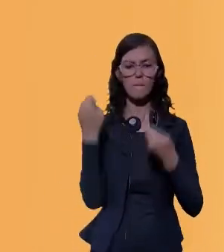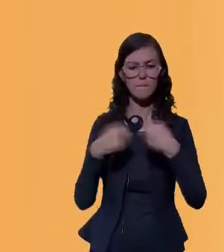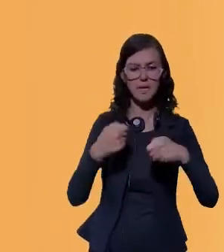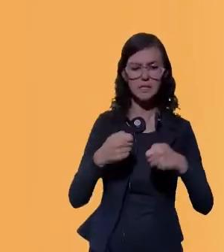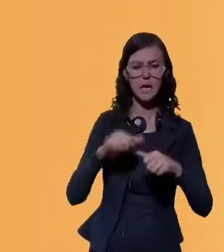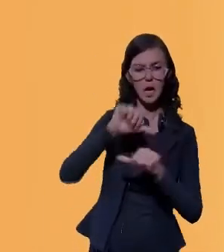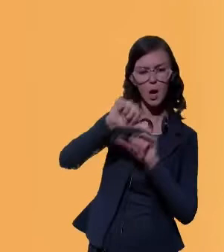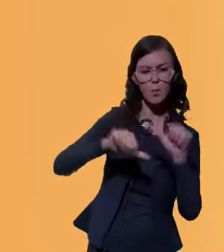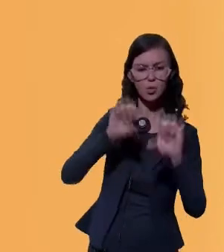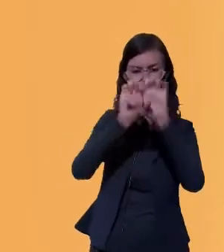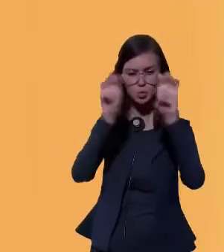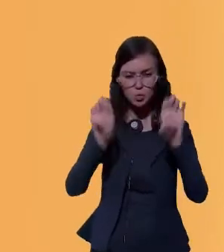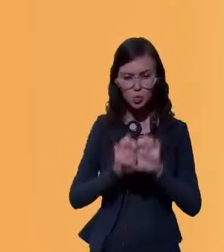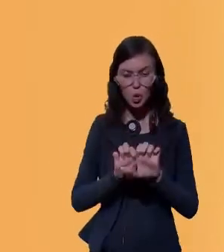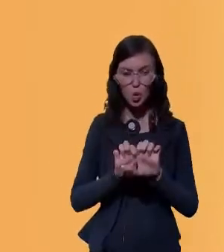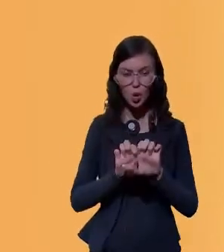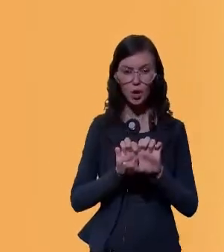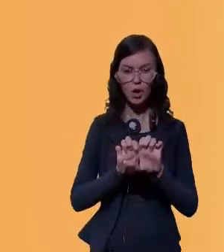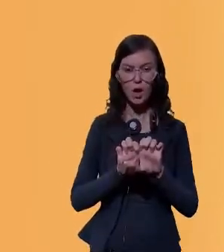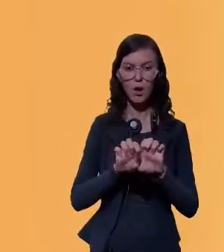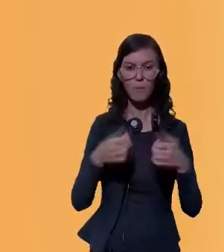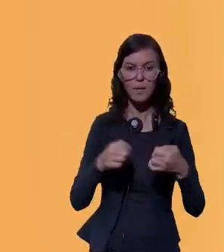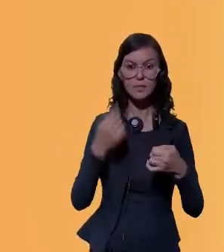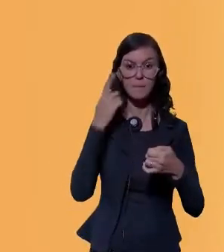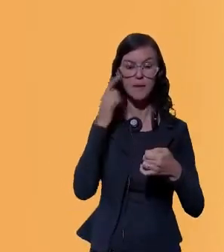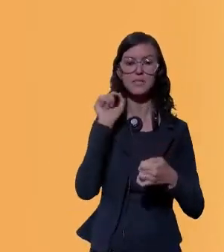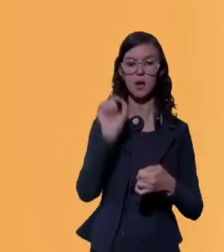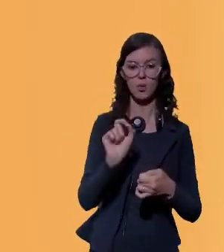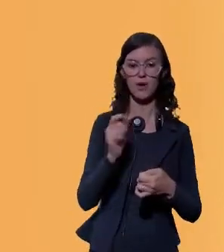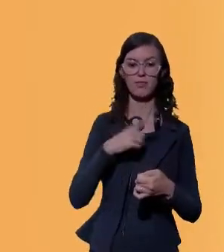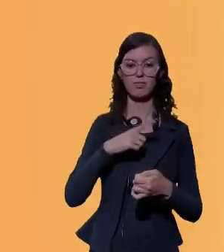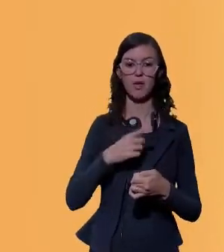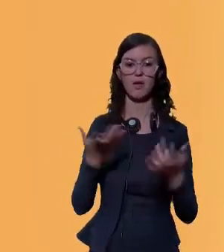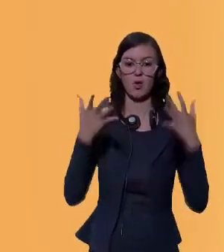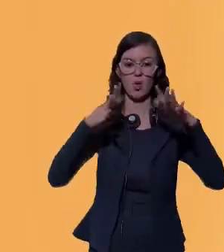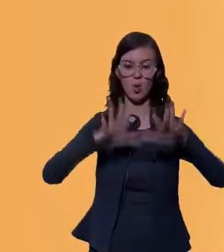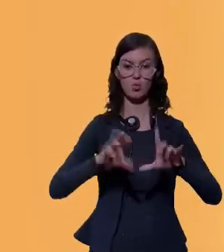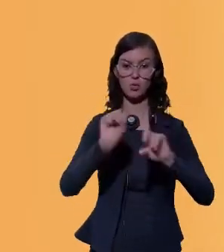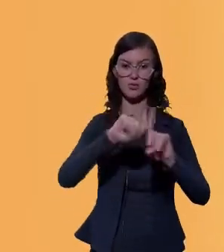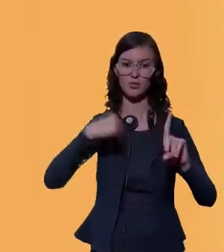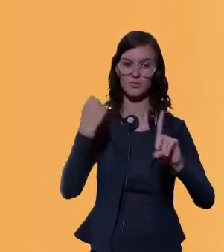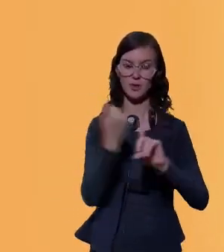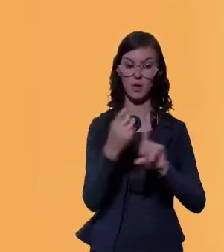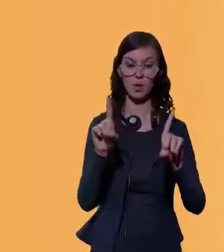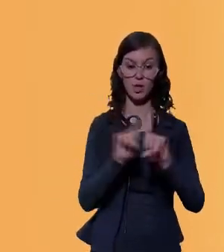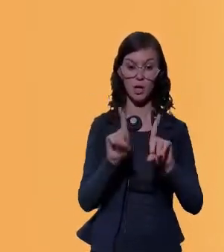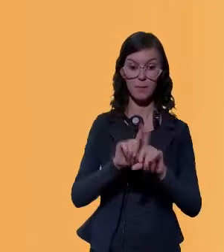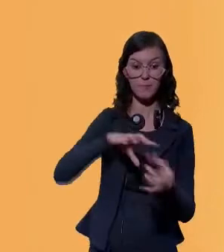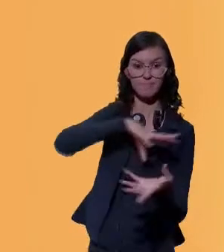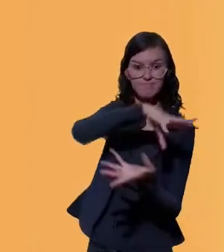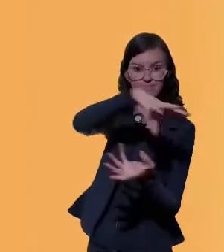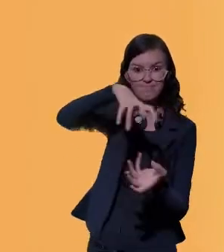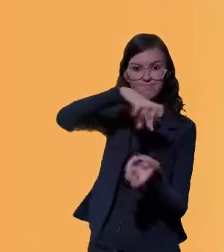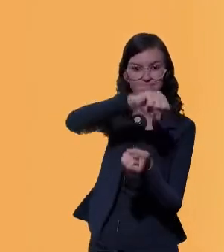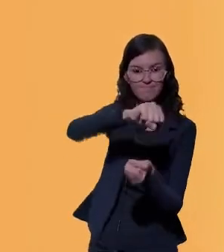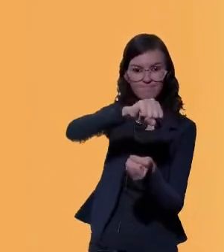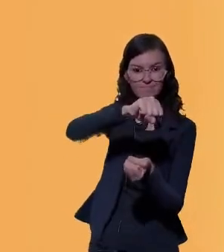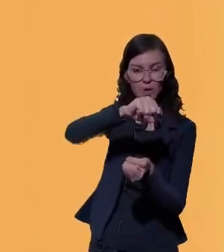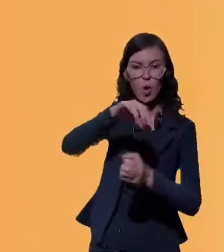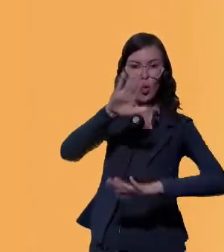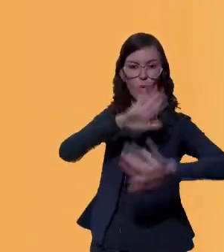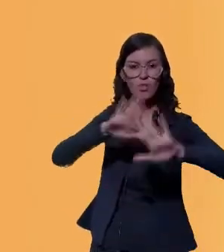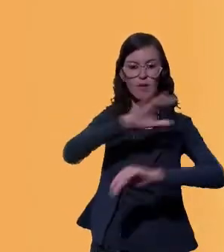são possíveis por meio de uma trajetória que promova a inclusão social e que preserve o meio ambiente. Para cada missão,